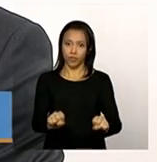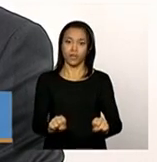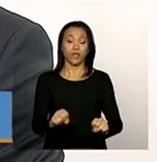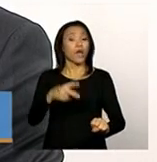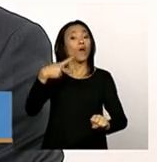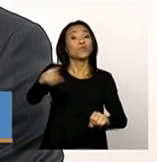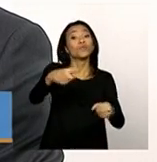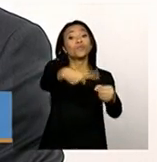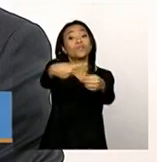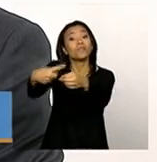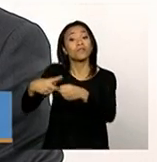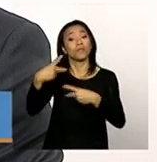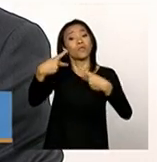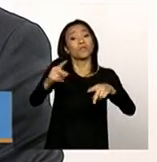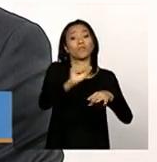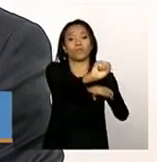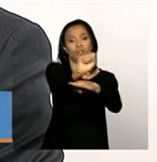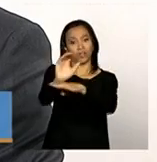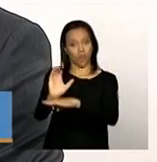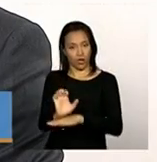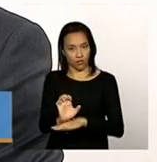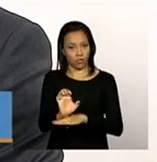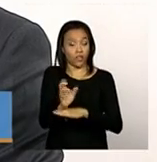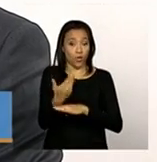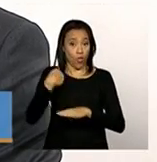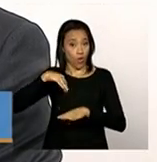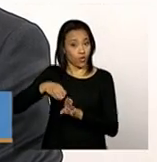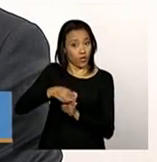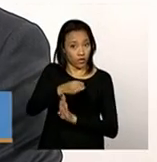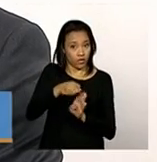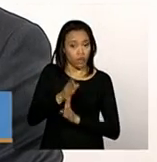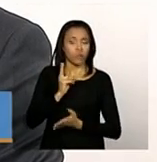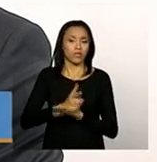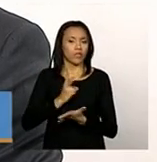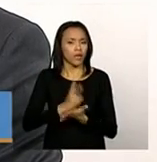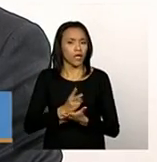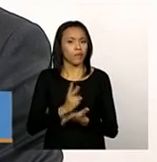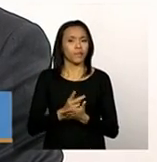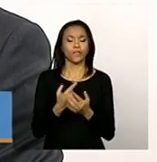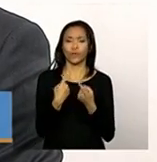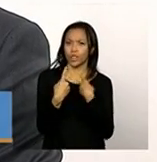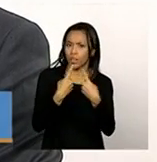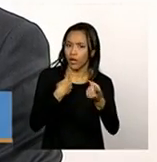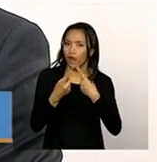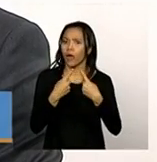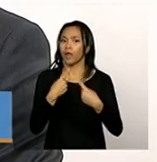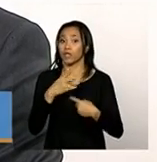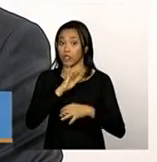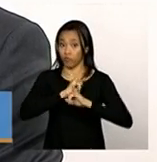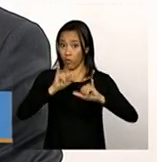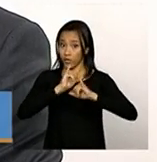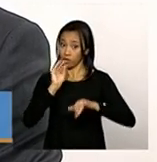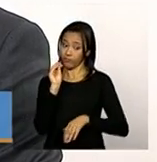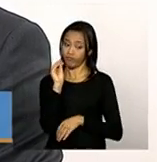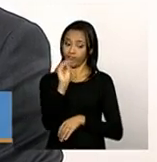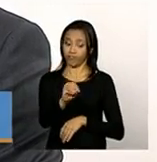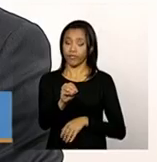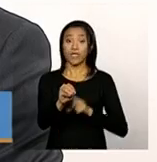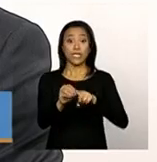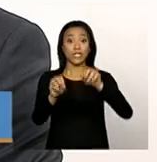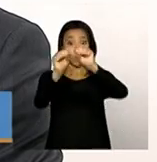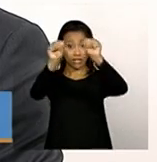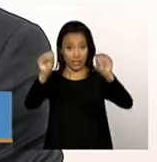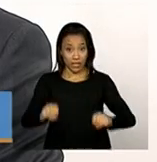município e ao seu estado. A gente recomenda que sempre tenha um diálogo do que está sendo inserido, e o próprio sistema fornece um conjunto de